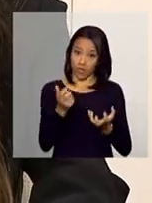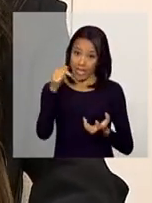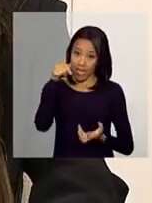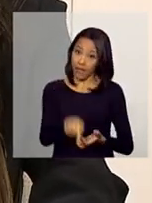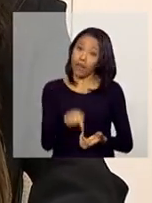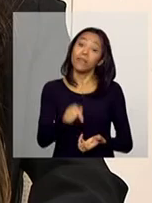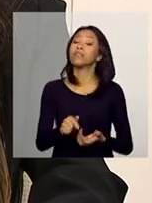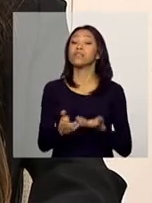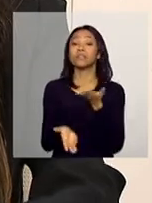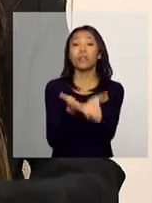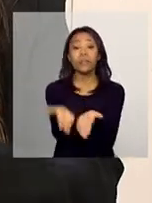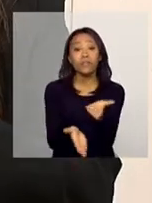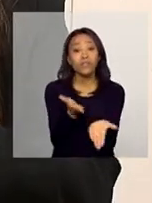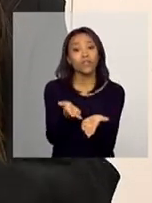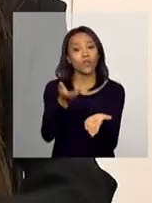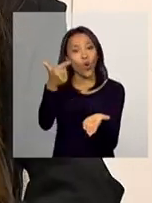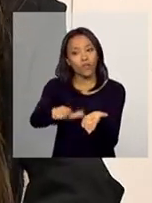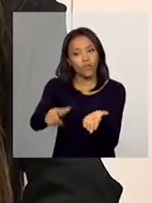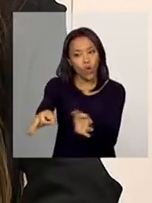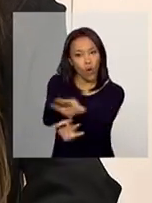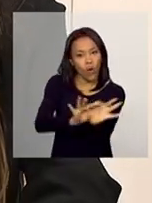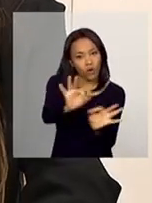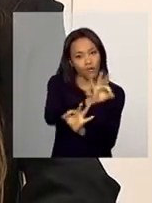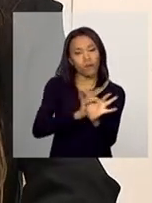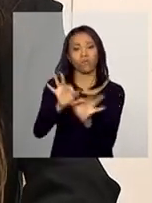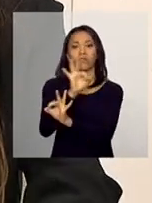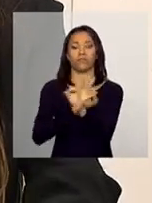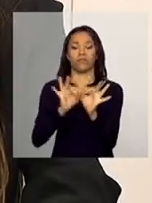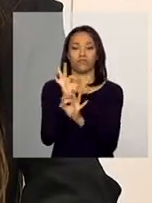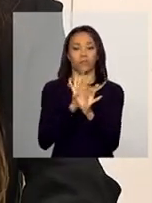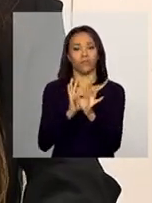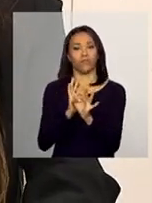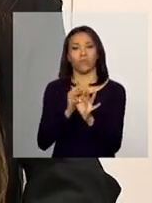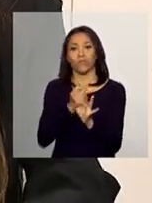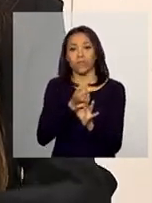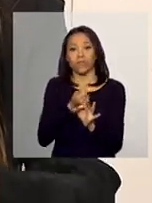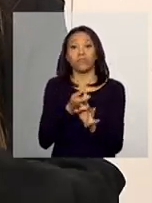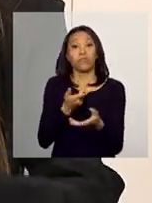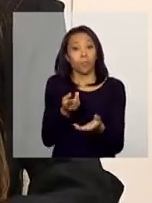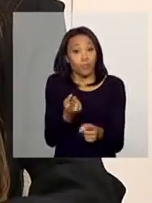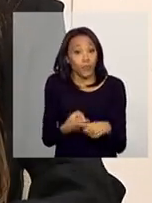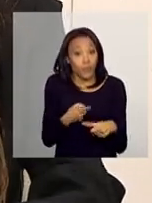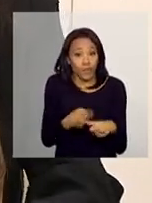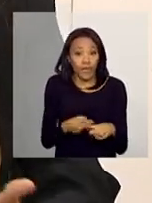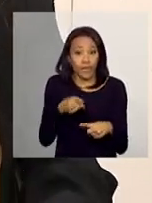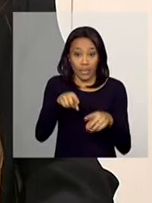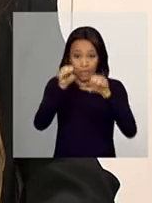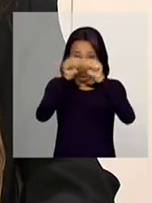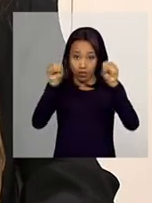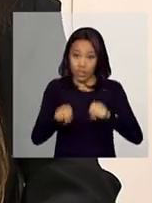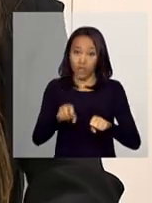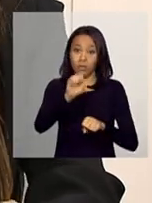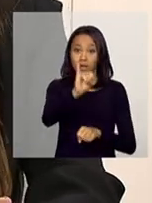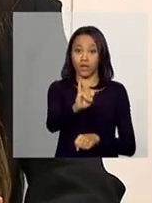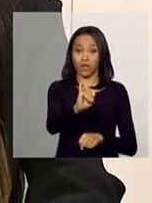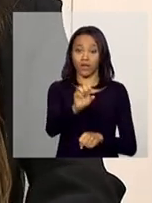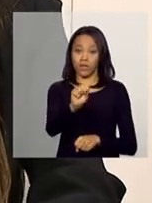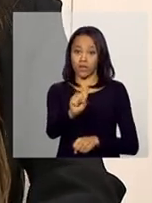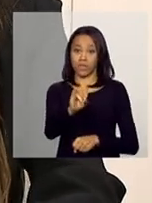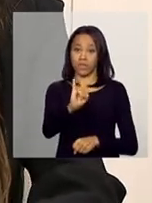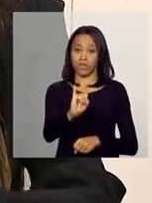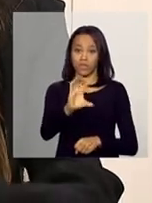seja reorganizado, ocorra o registro desse acompanhamento no SICOM, porque no SICOM, conforme a Bruna falou,